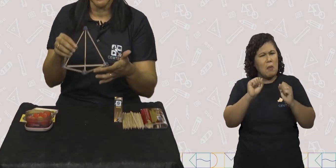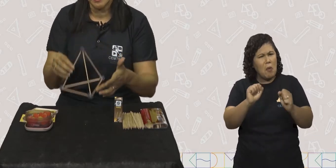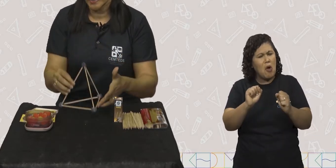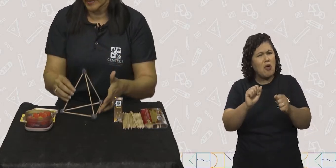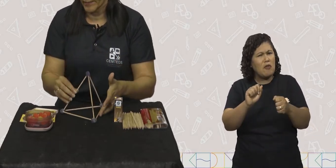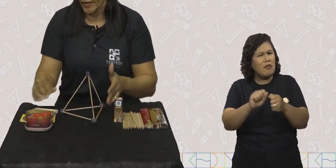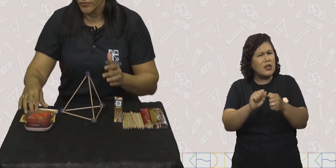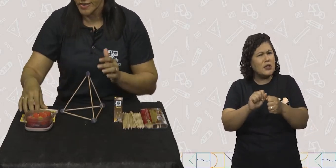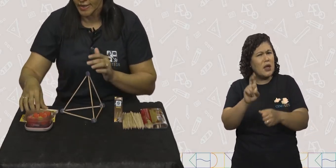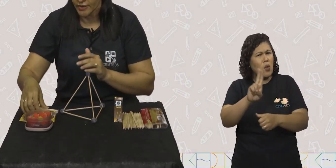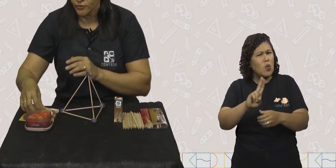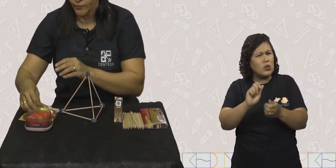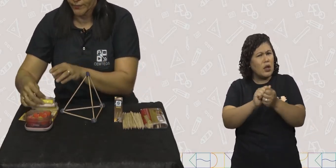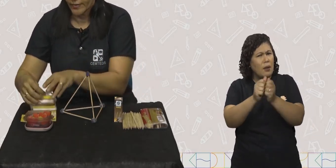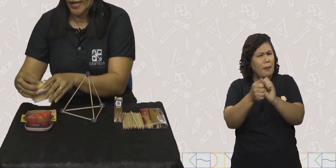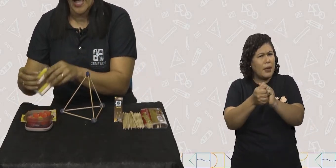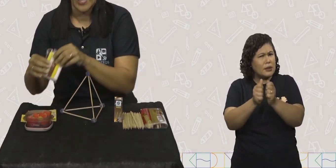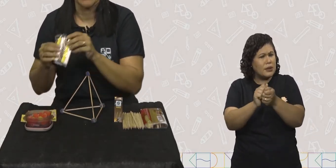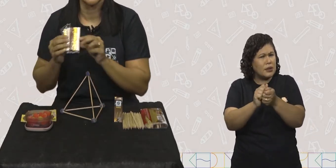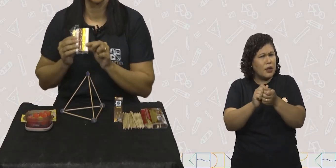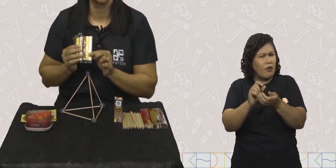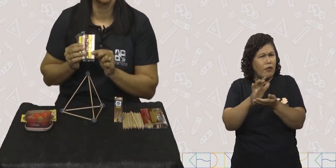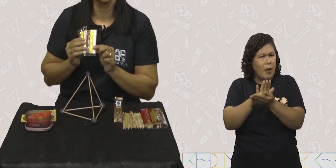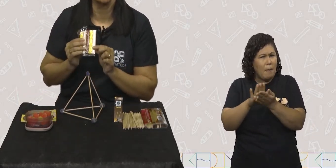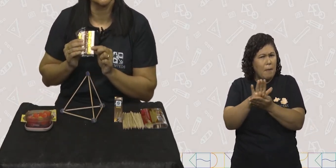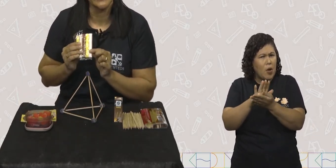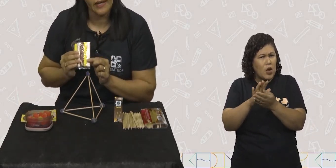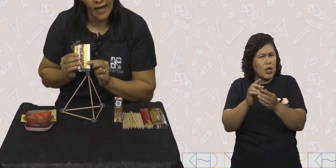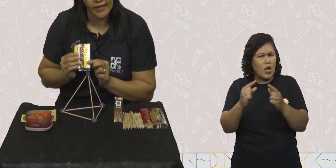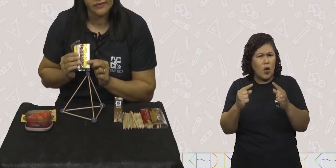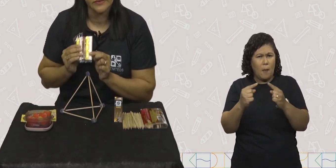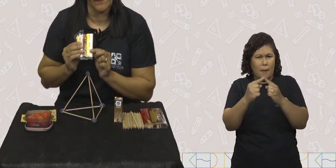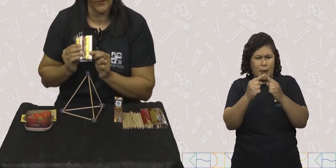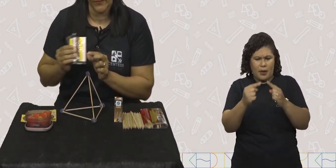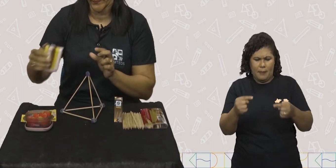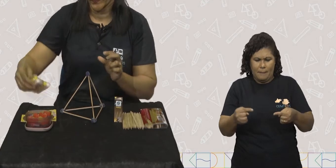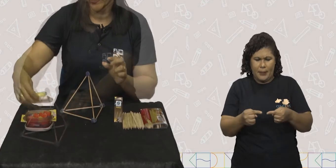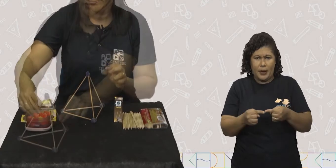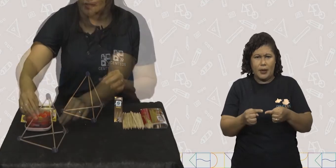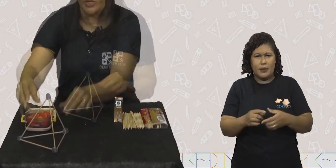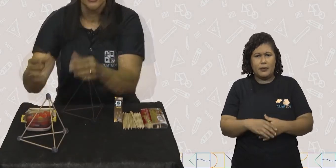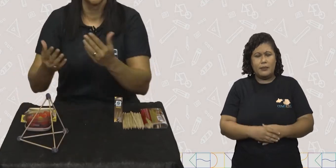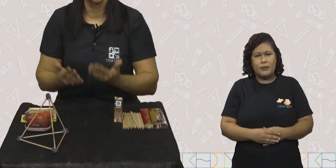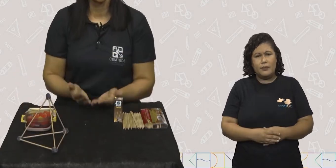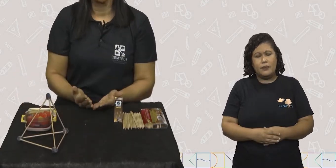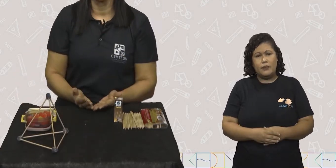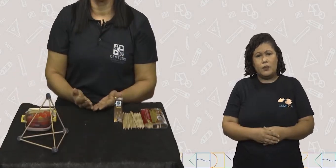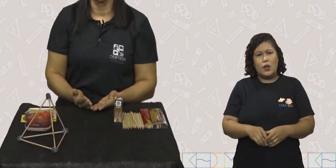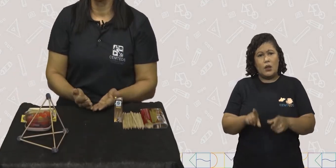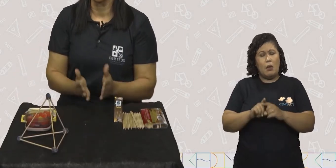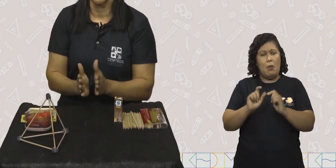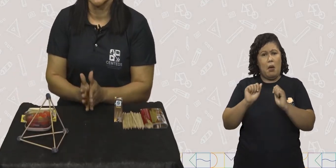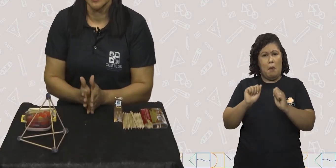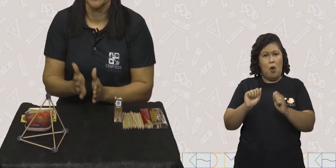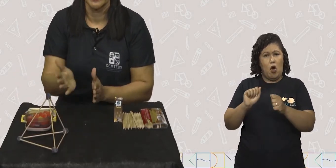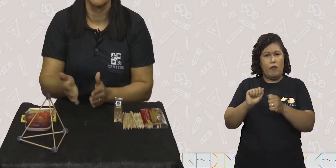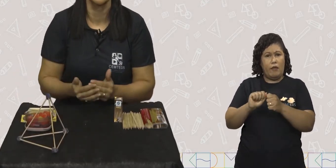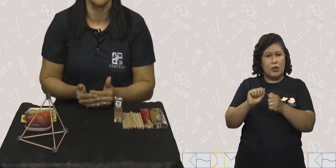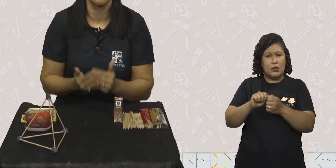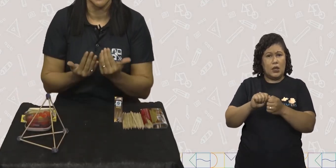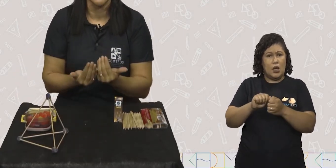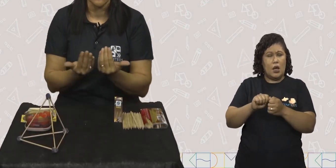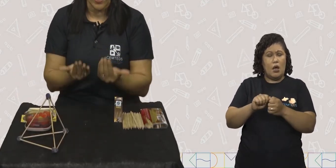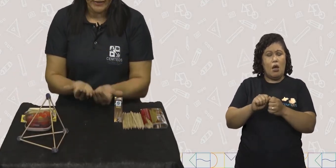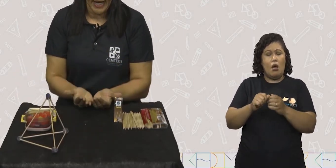pode fazer também usando a massinha de modelar, tá bom? Nós também podemos fazer a